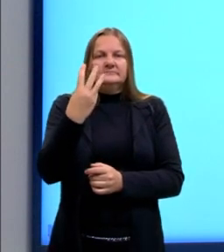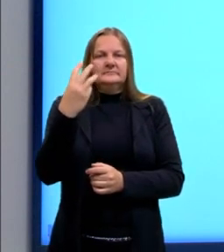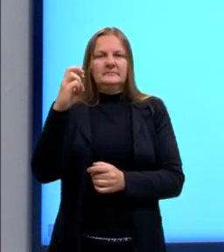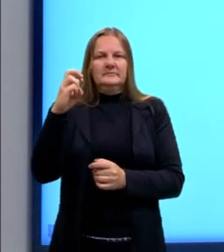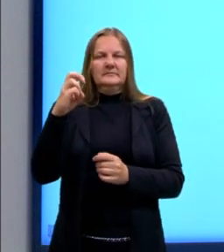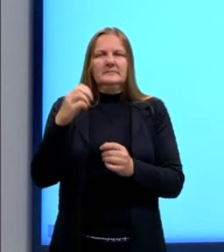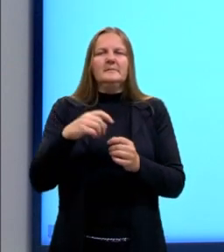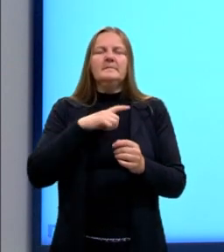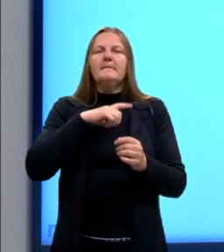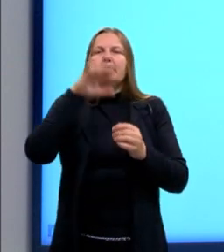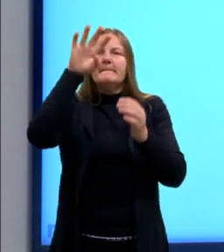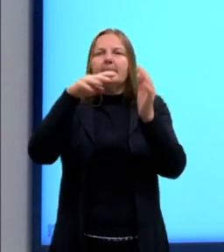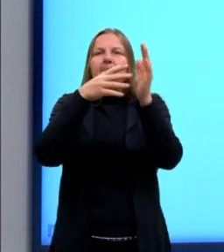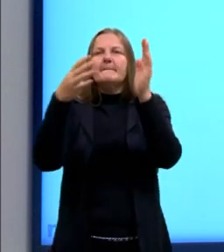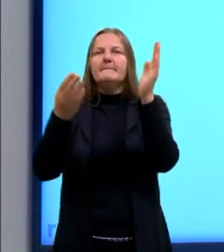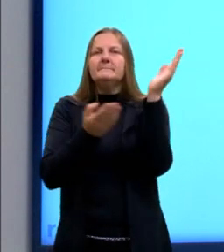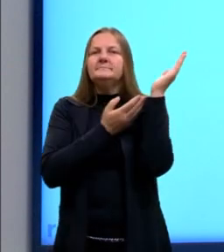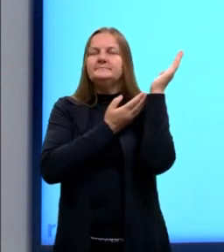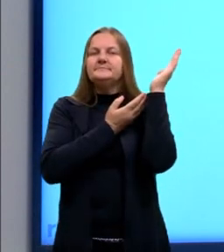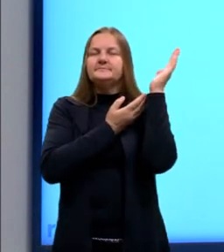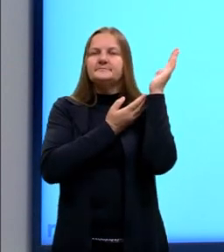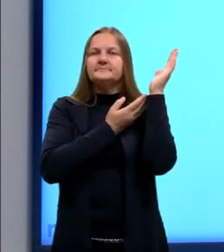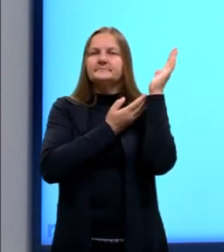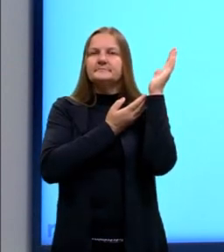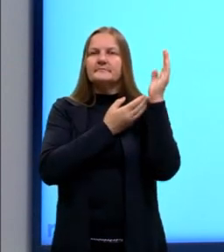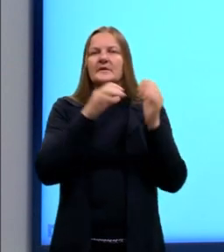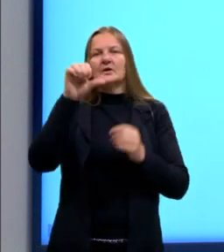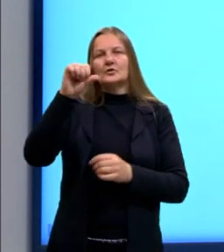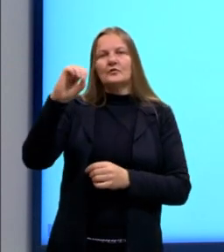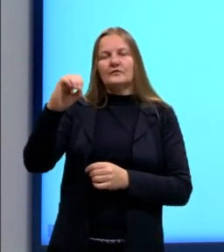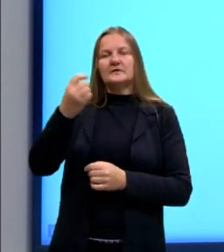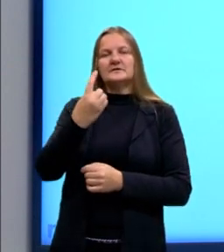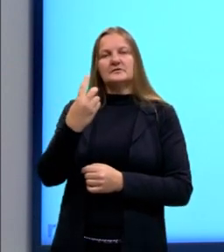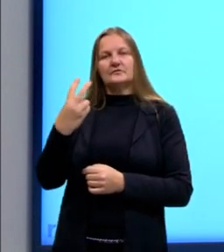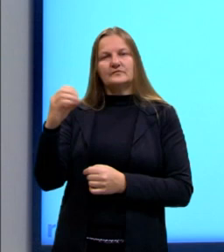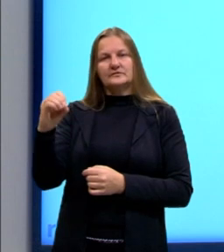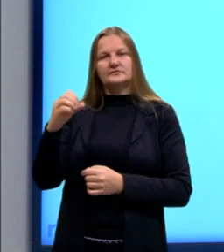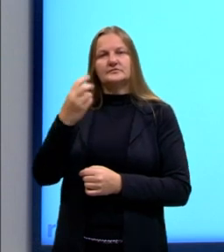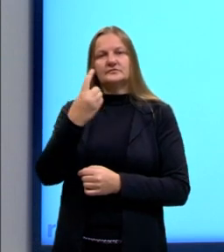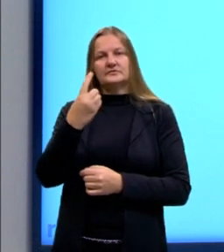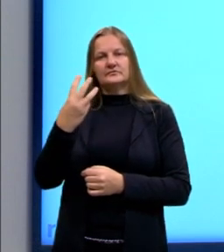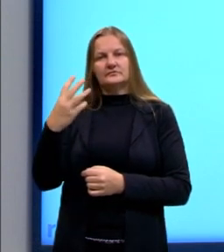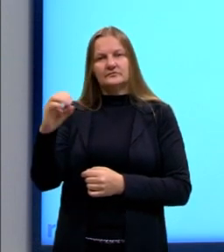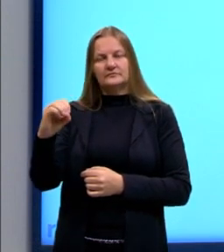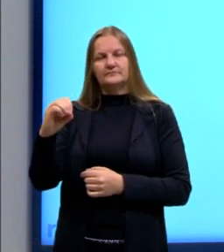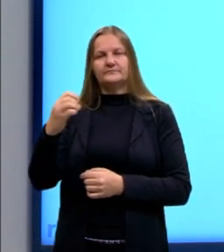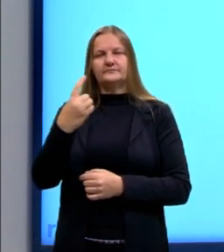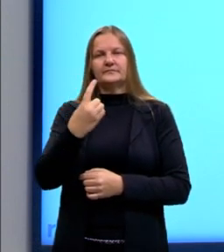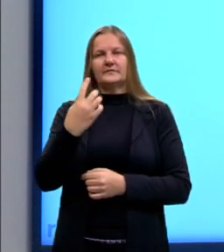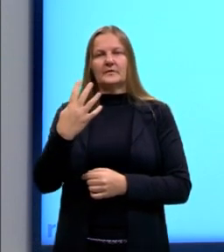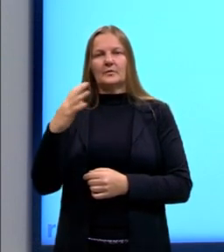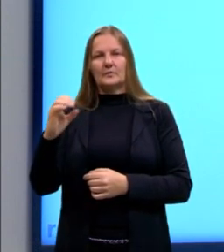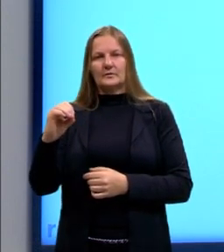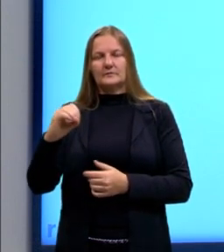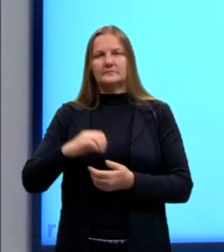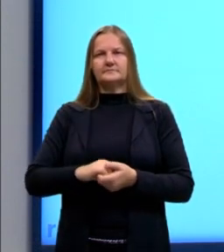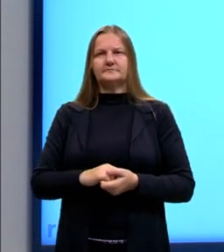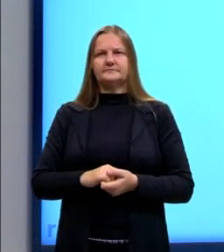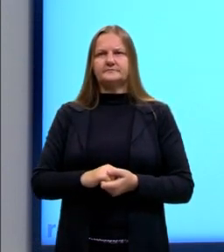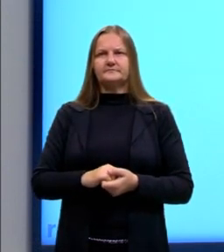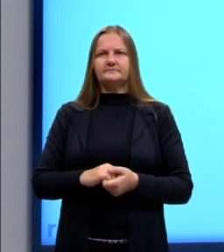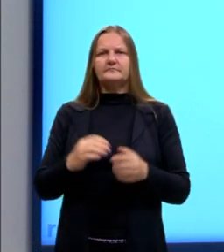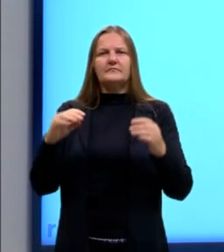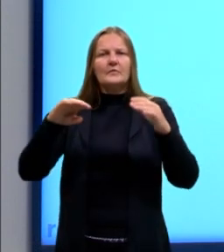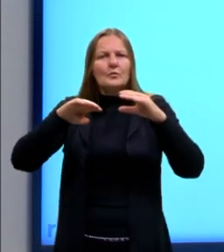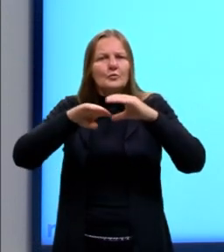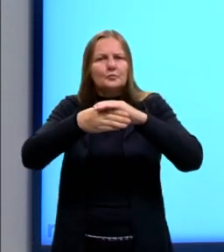Então, nós tínhamos as frequências de 90, 120, 130 e 140. As que se